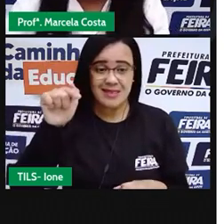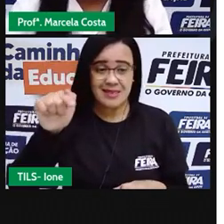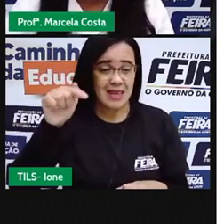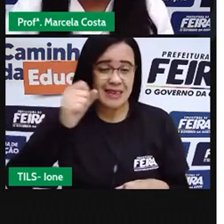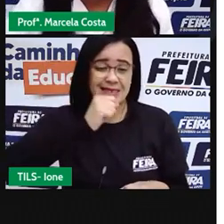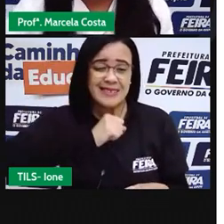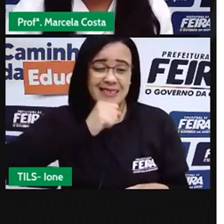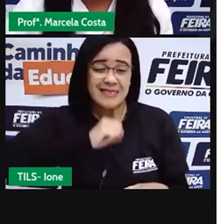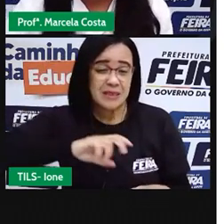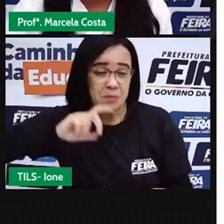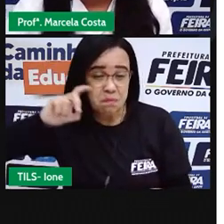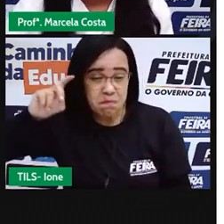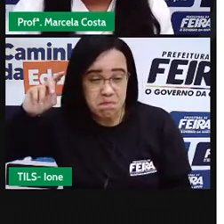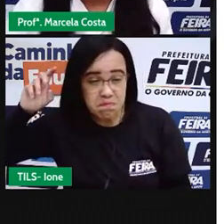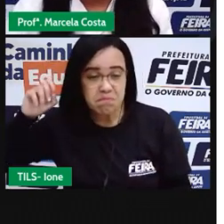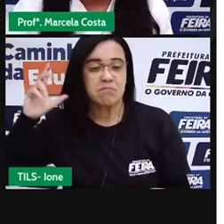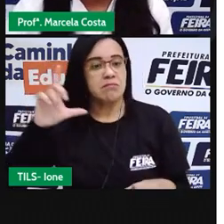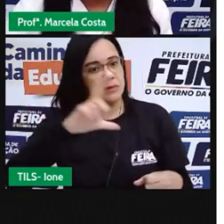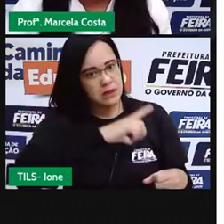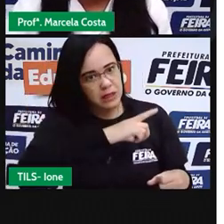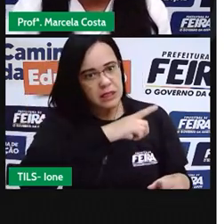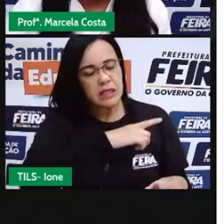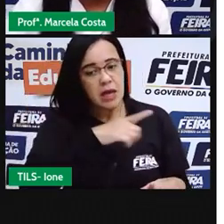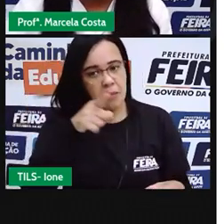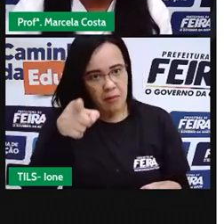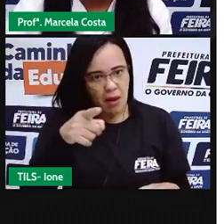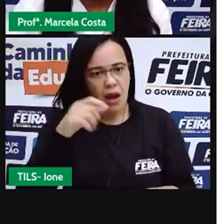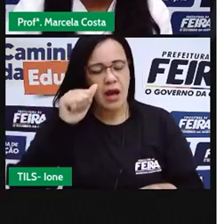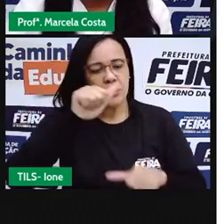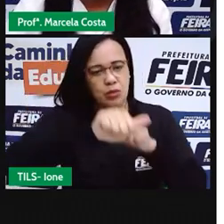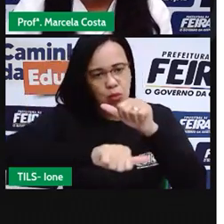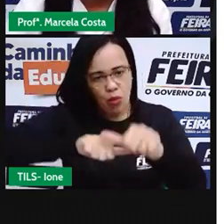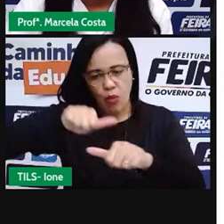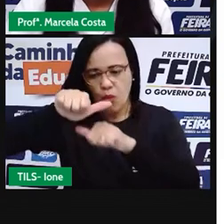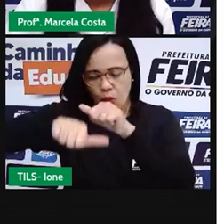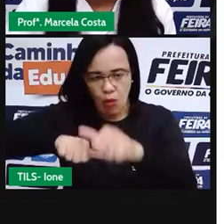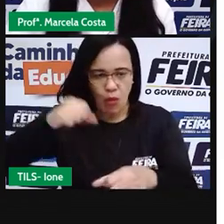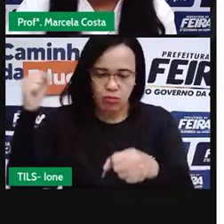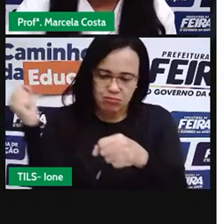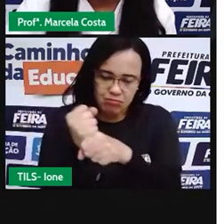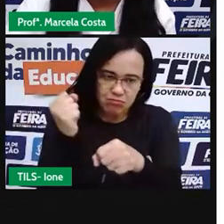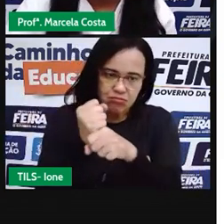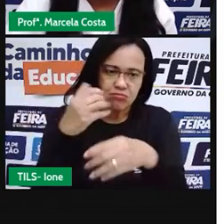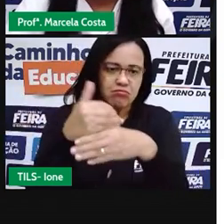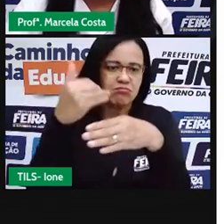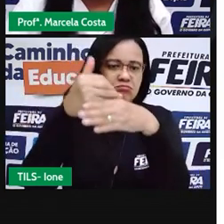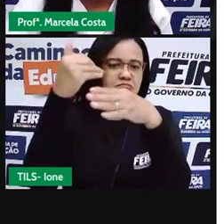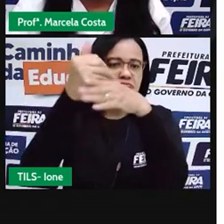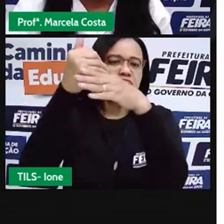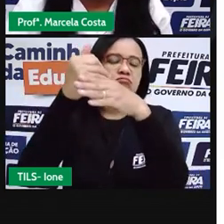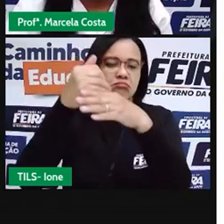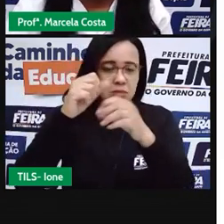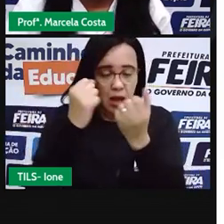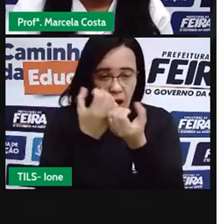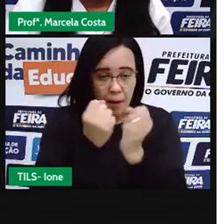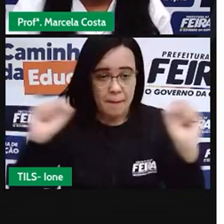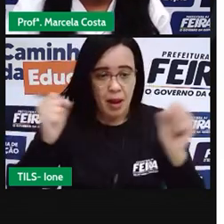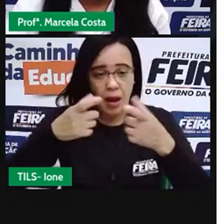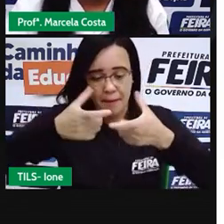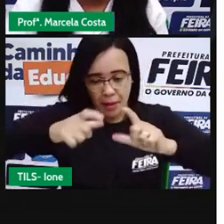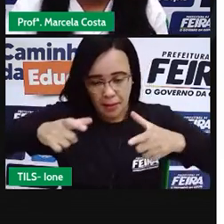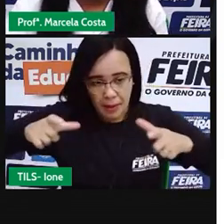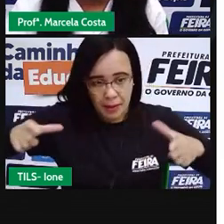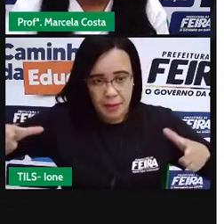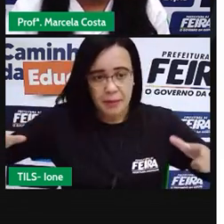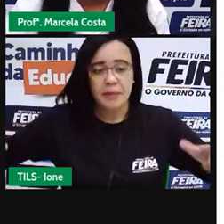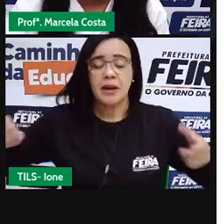no decorrer desse tempo, ela passou por muitas reformas, melhorias, ampliações, e aí